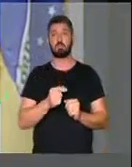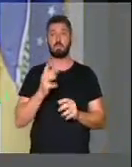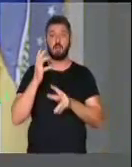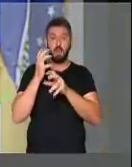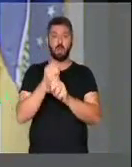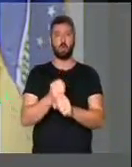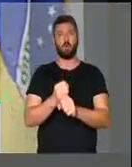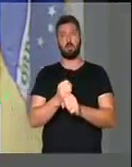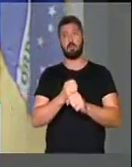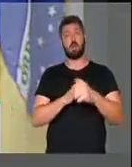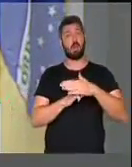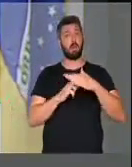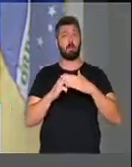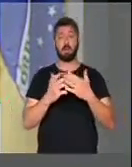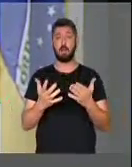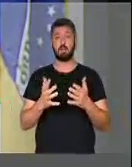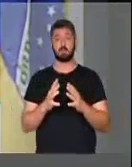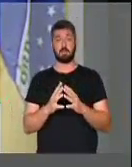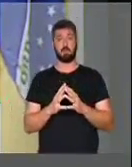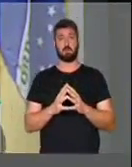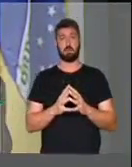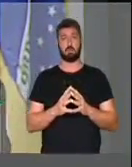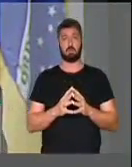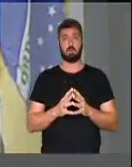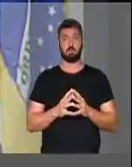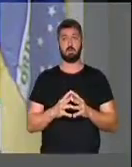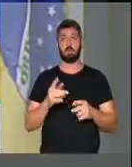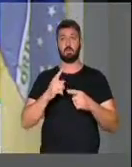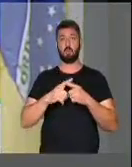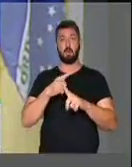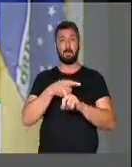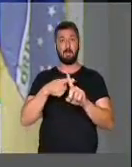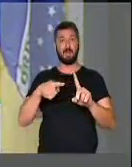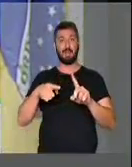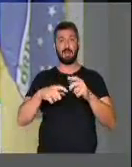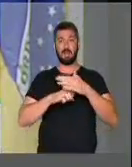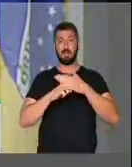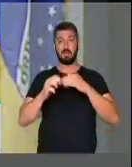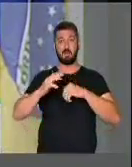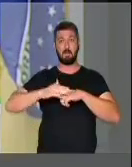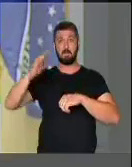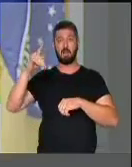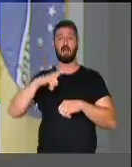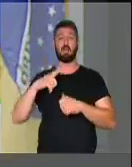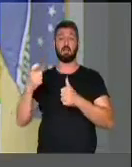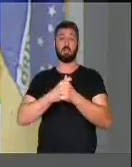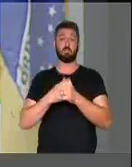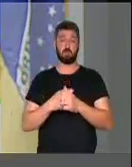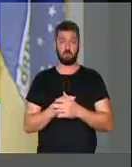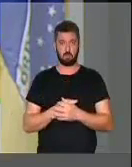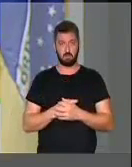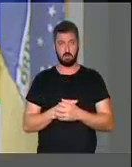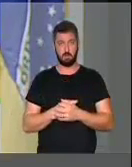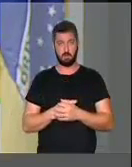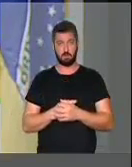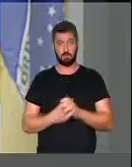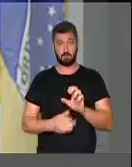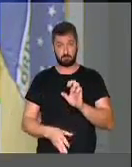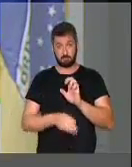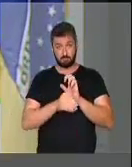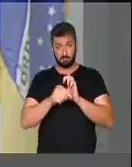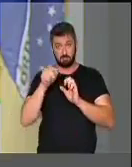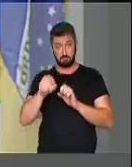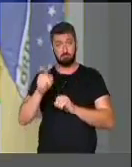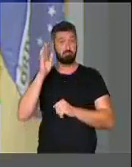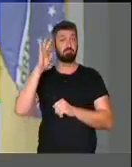possa recuperar a sua empresa. Que mais da metade das empresas brasileiras estão devendo. E esta emenda